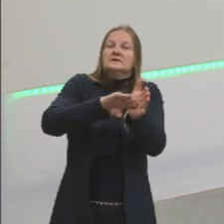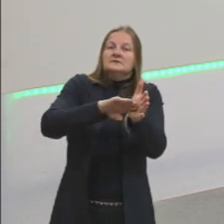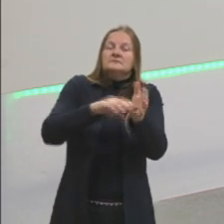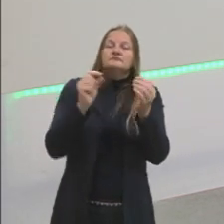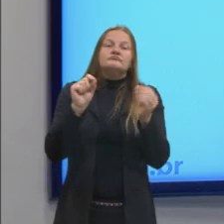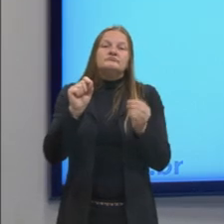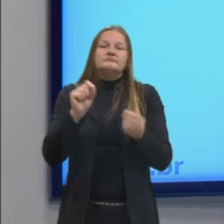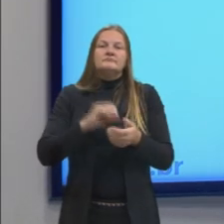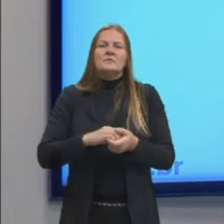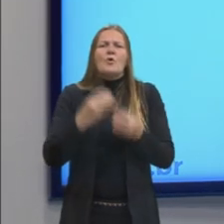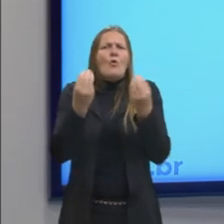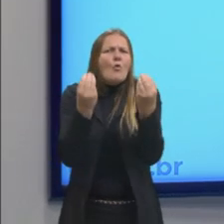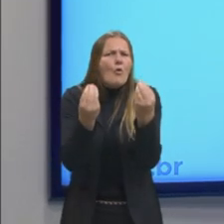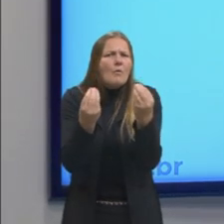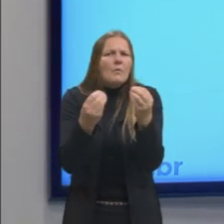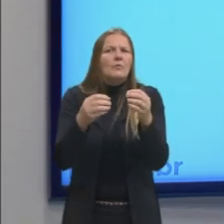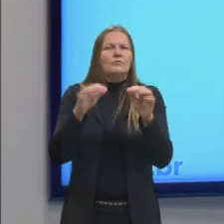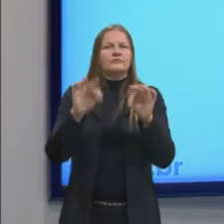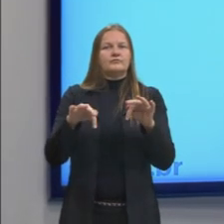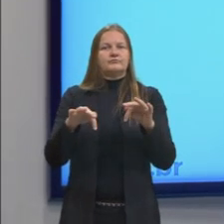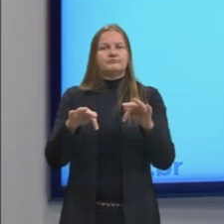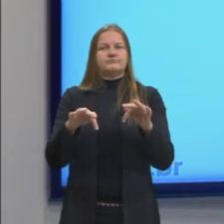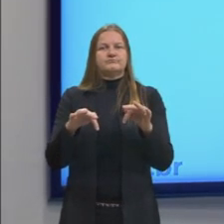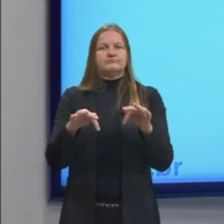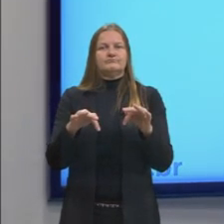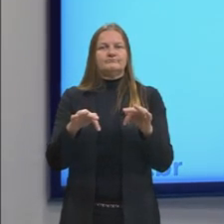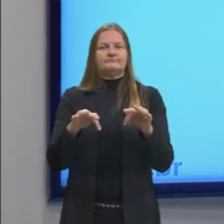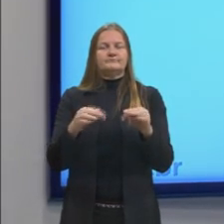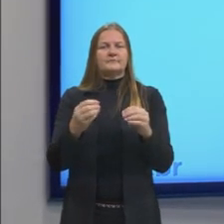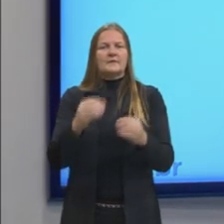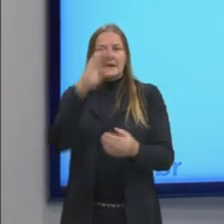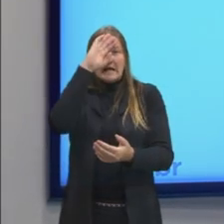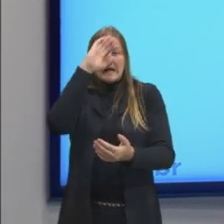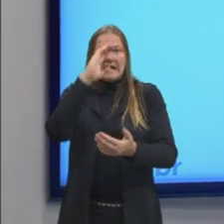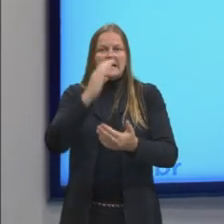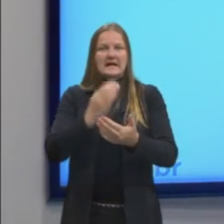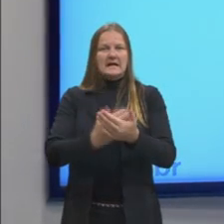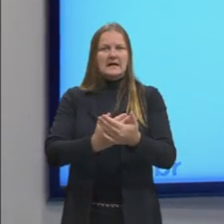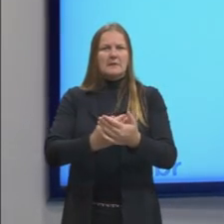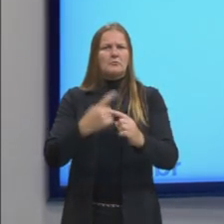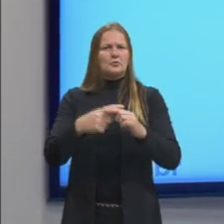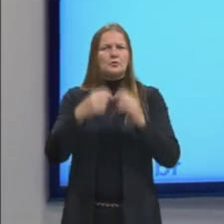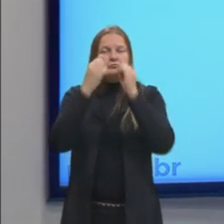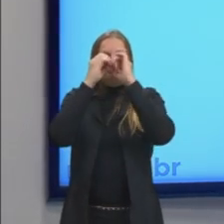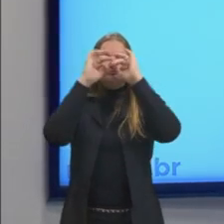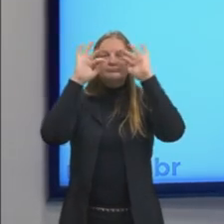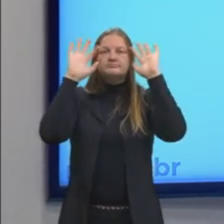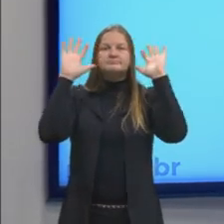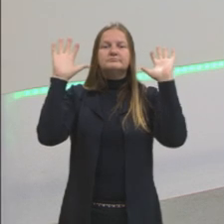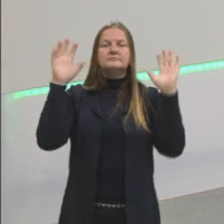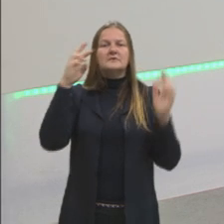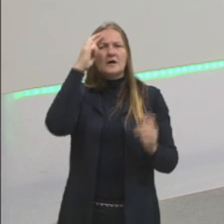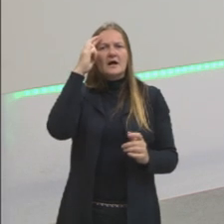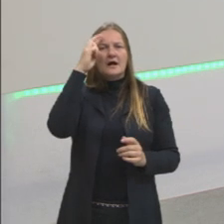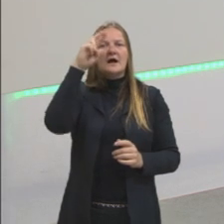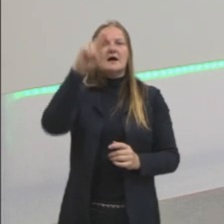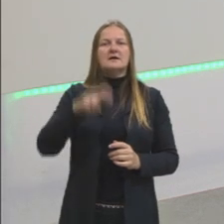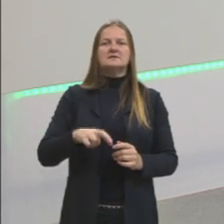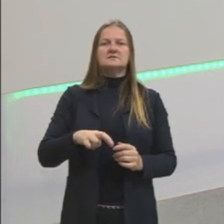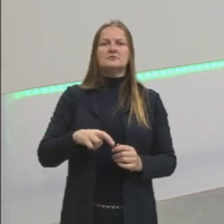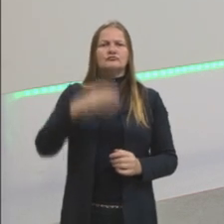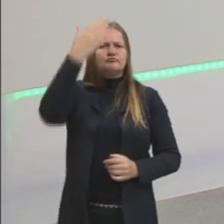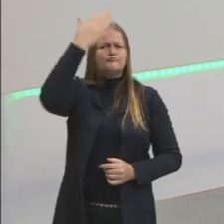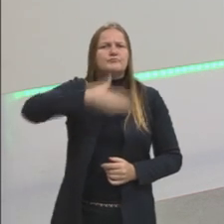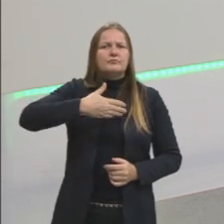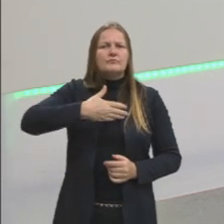como vamos sair do crer para entender e provar que é possível, pela nossa razão, provar que as